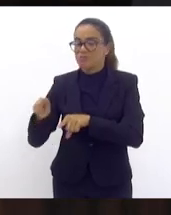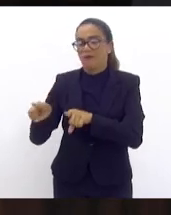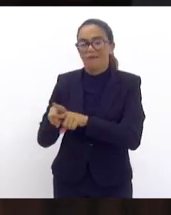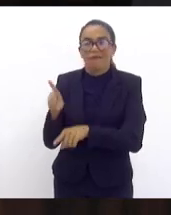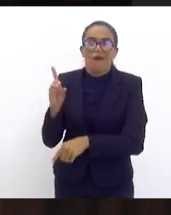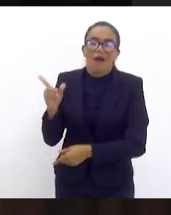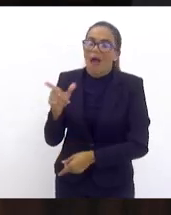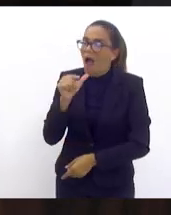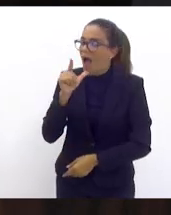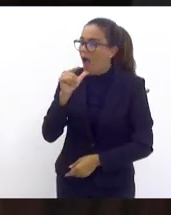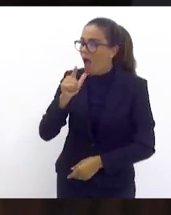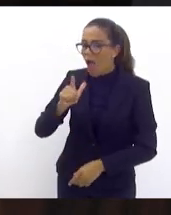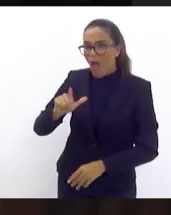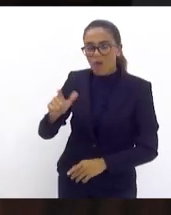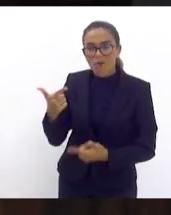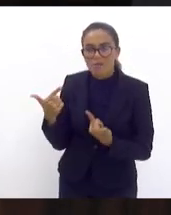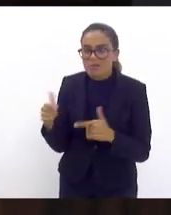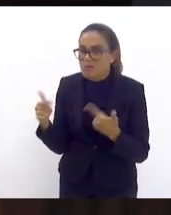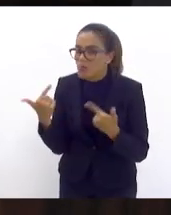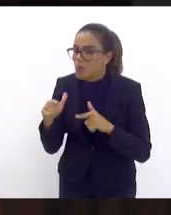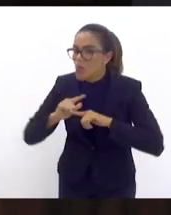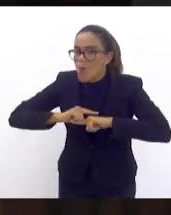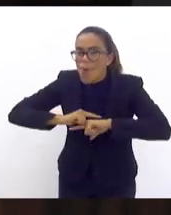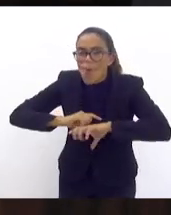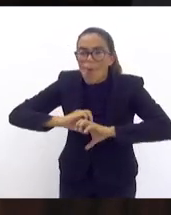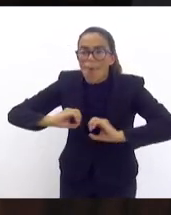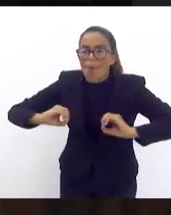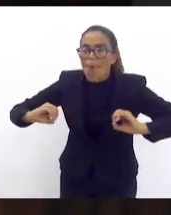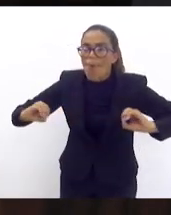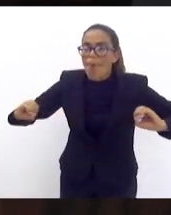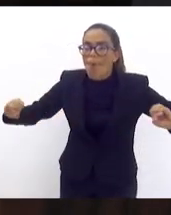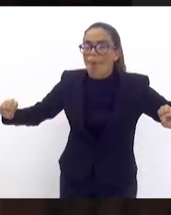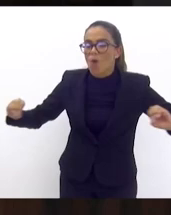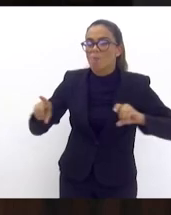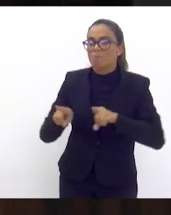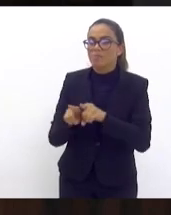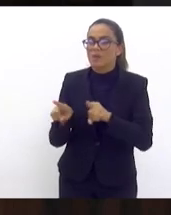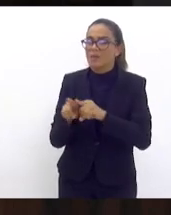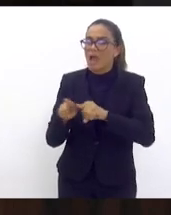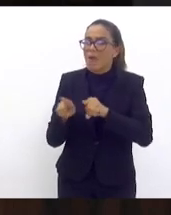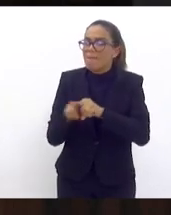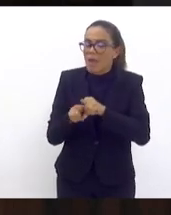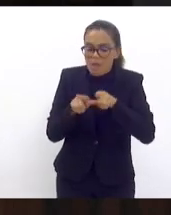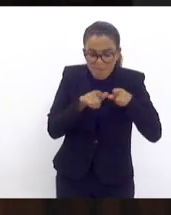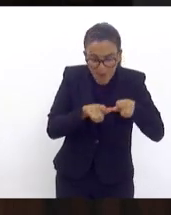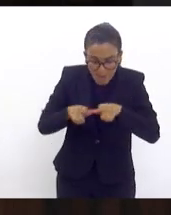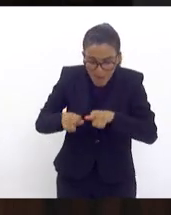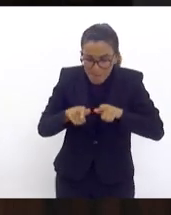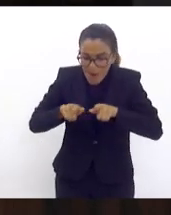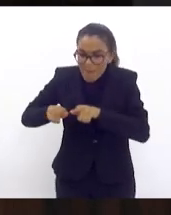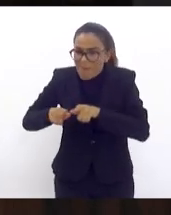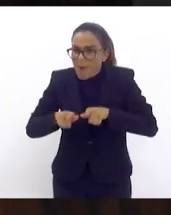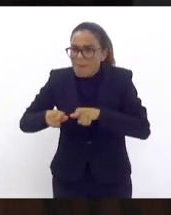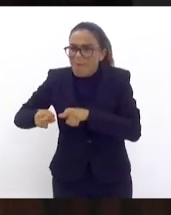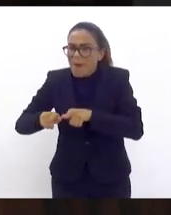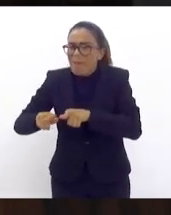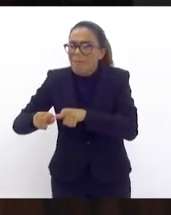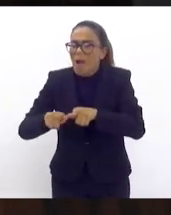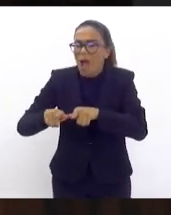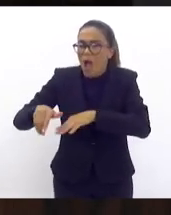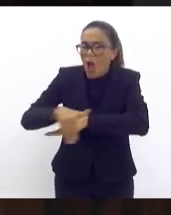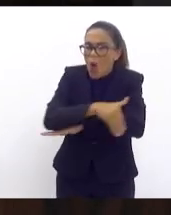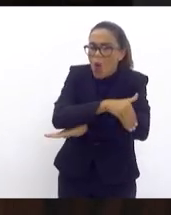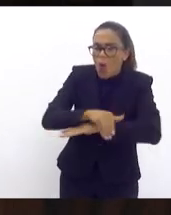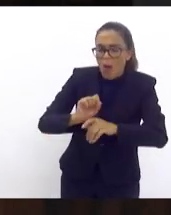o hidrômetro que vai para fora da calçada e a calçada que fica toda destruída é a água que não chega mas o que eu posso te